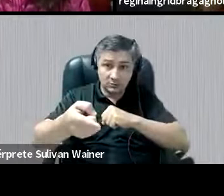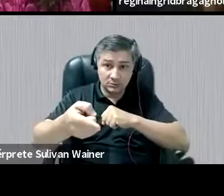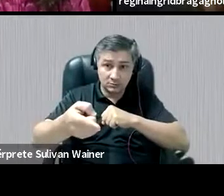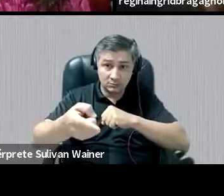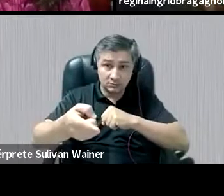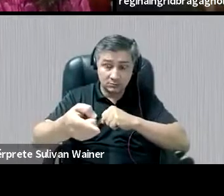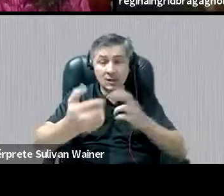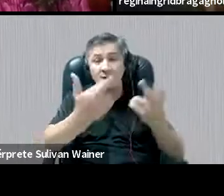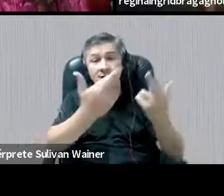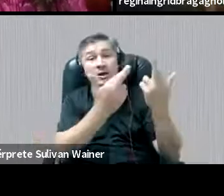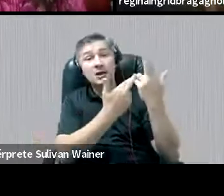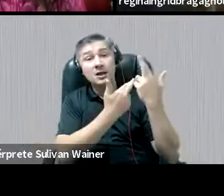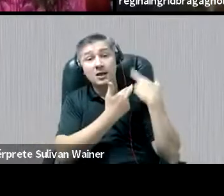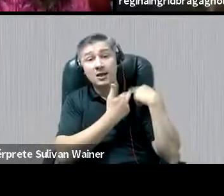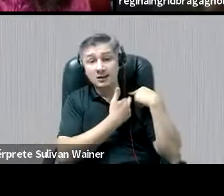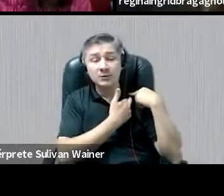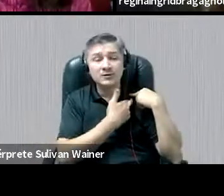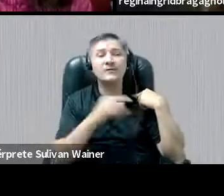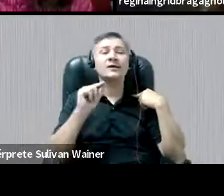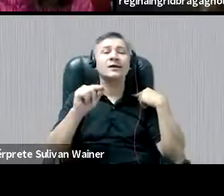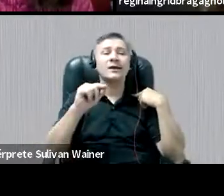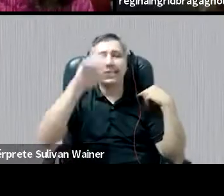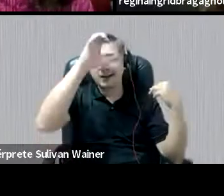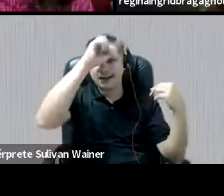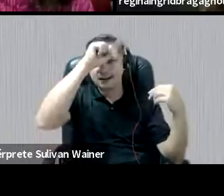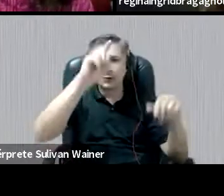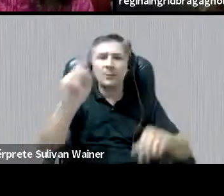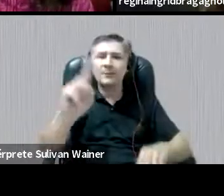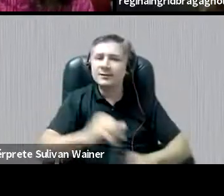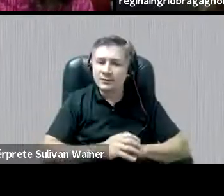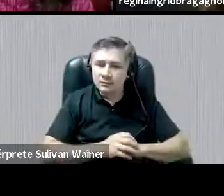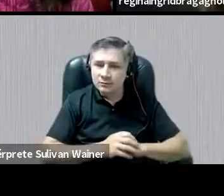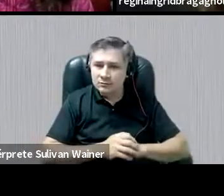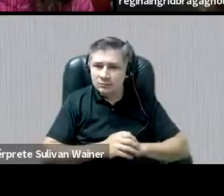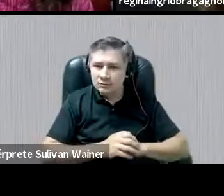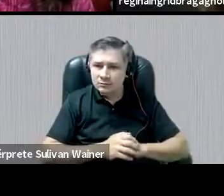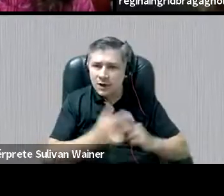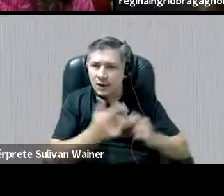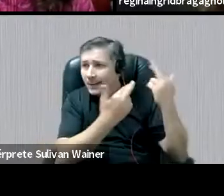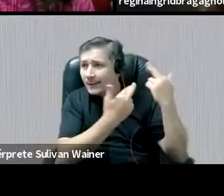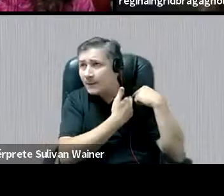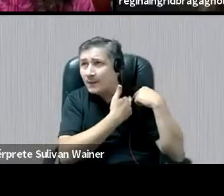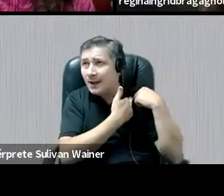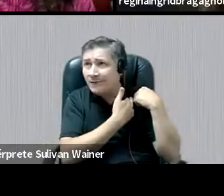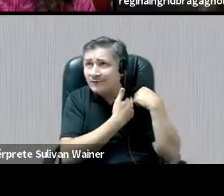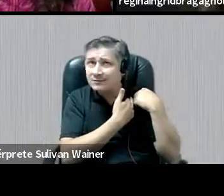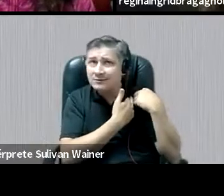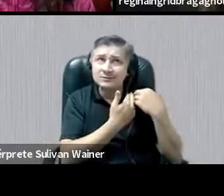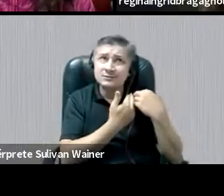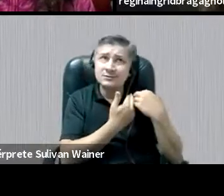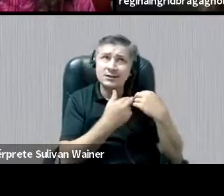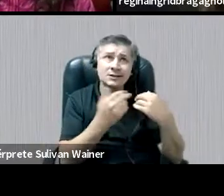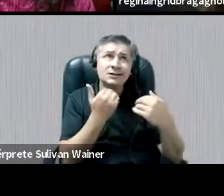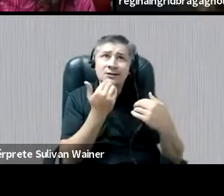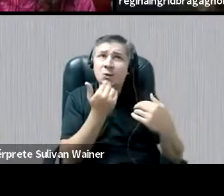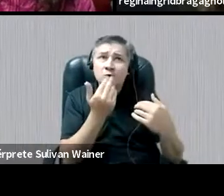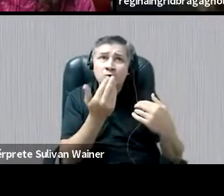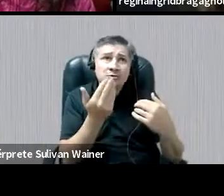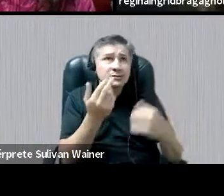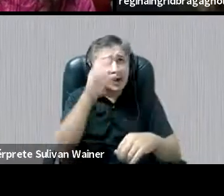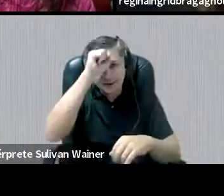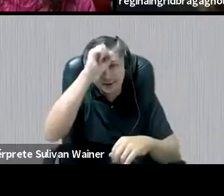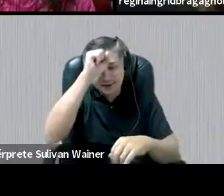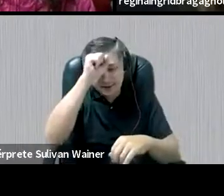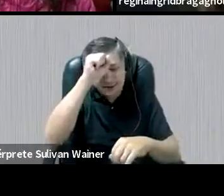responsabilização pela não, pela, né? Pelo menos, pela não aprendizagem esperada,